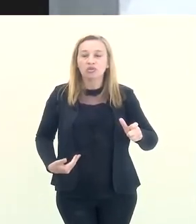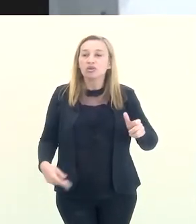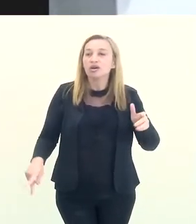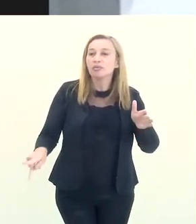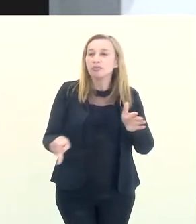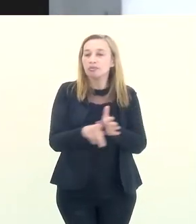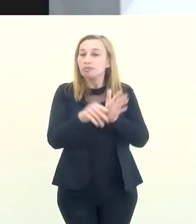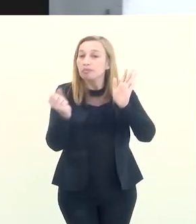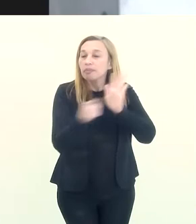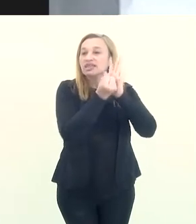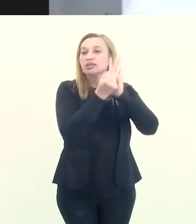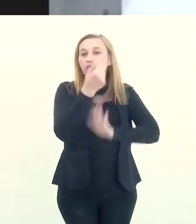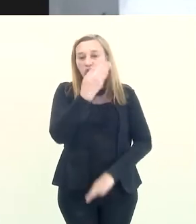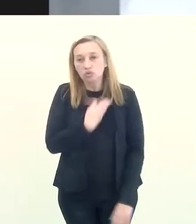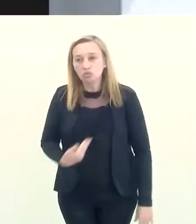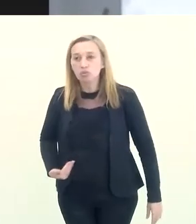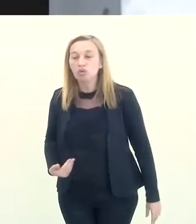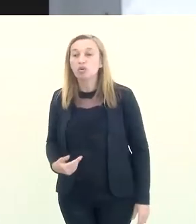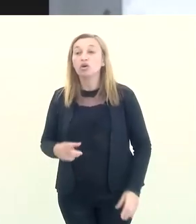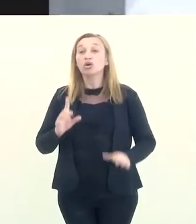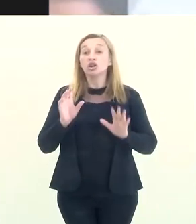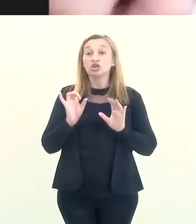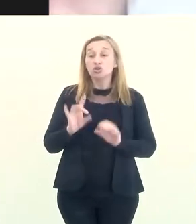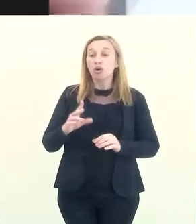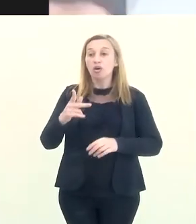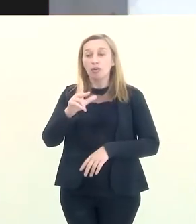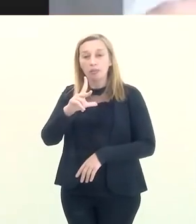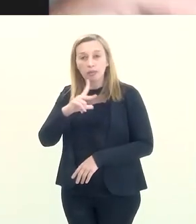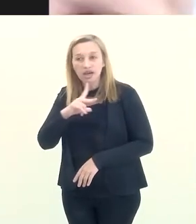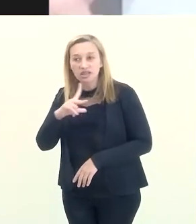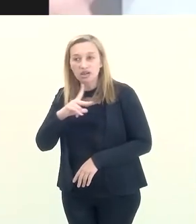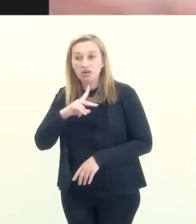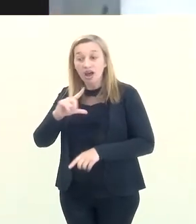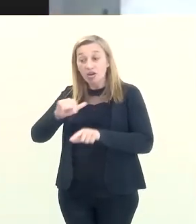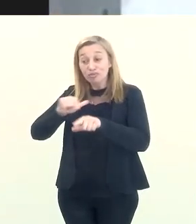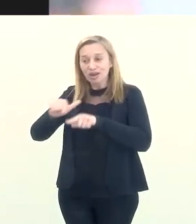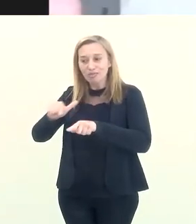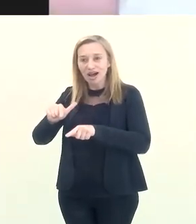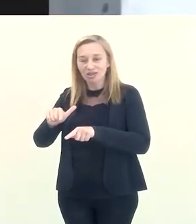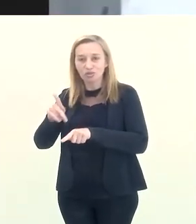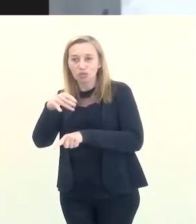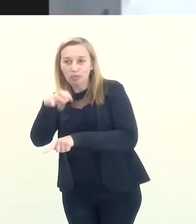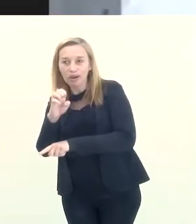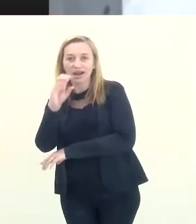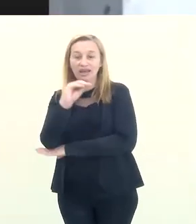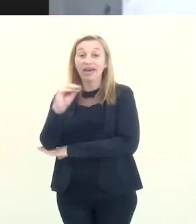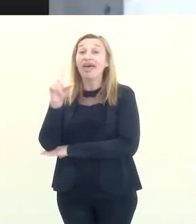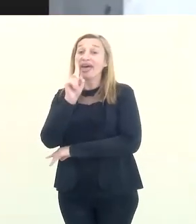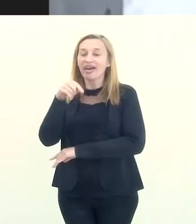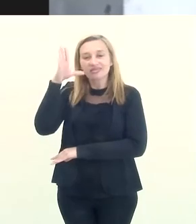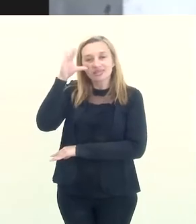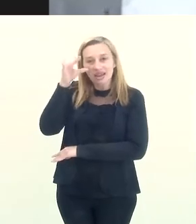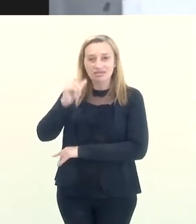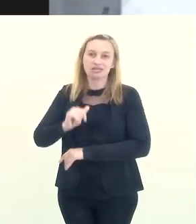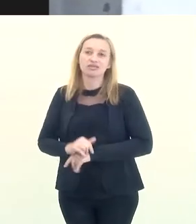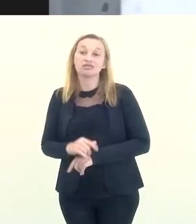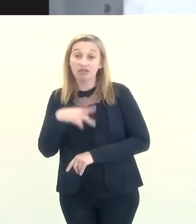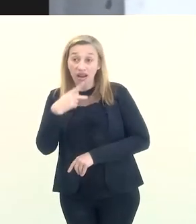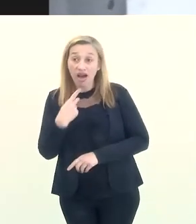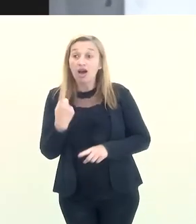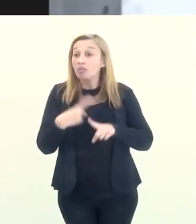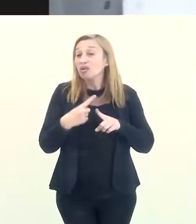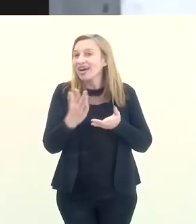pública, porque o patrimônio continua público, o que passa a ser privado é a operação do parque. Isso é muito